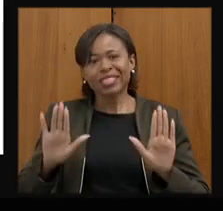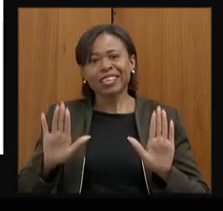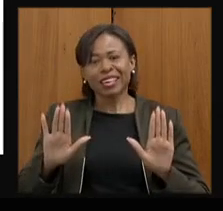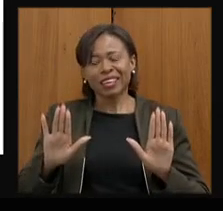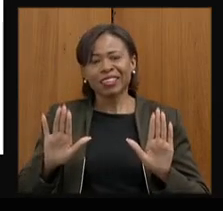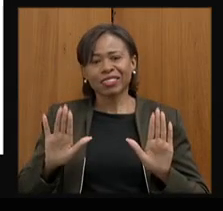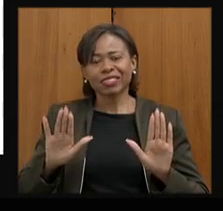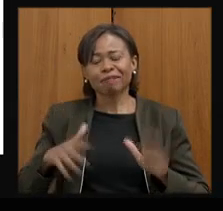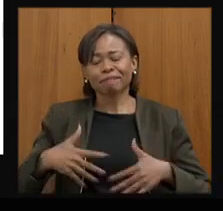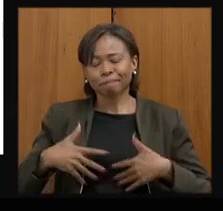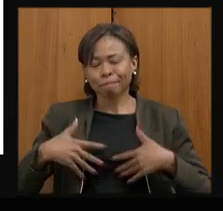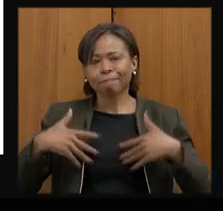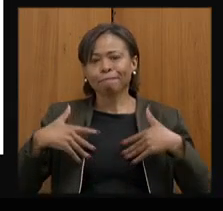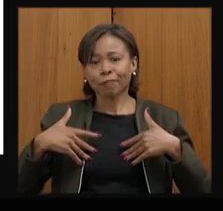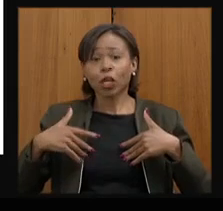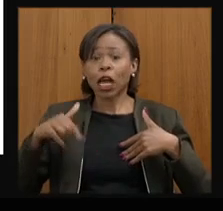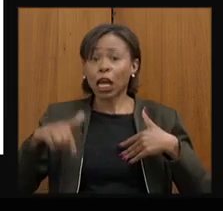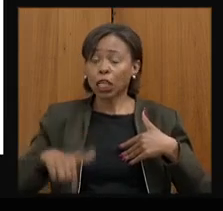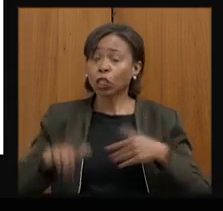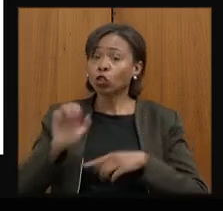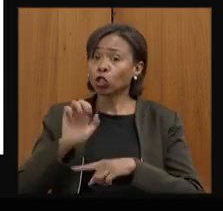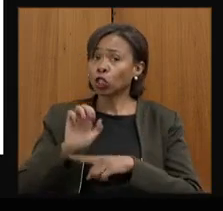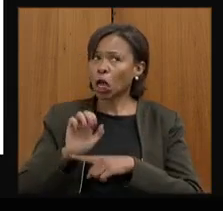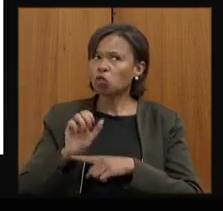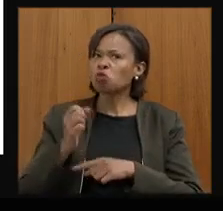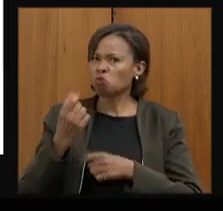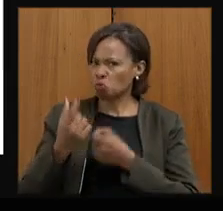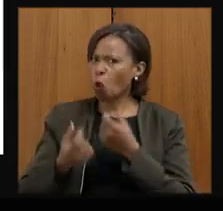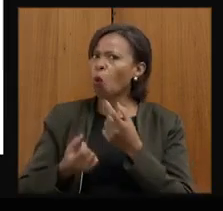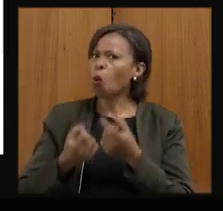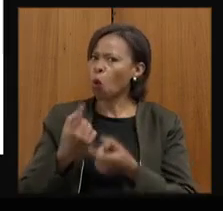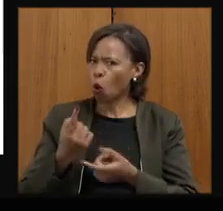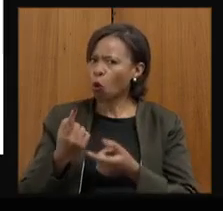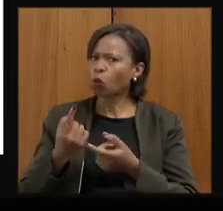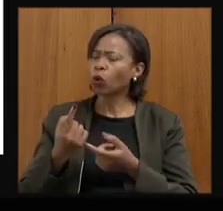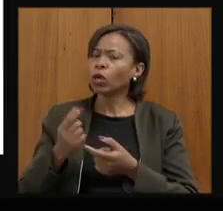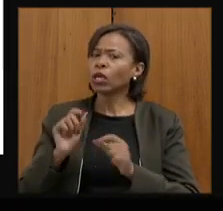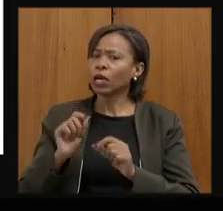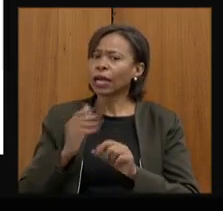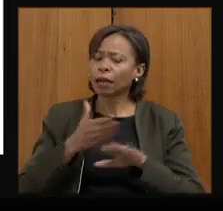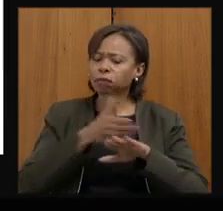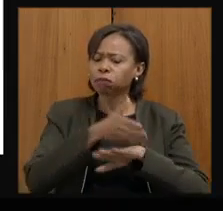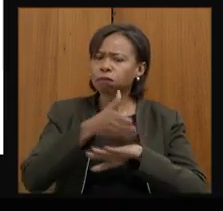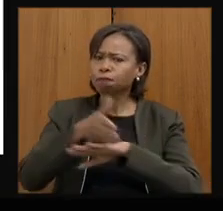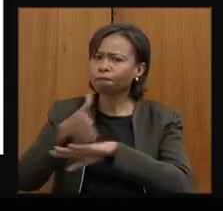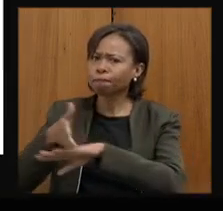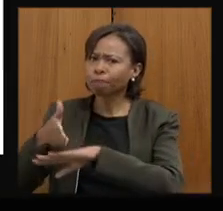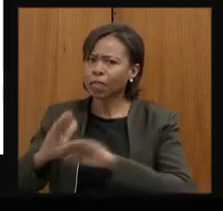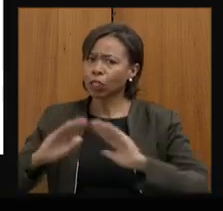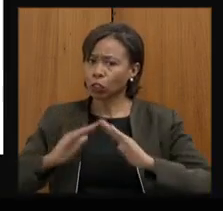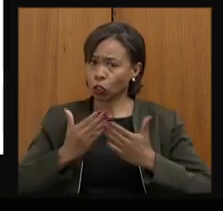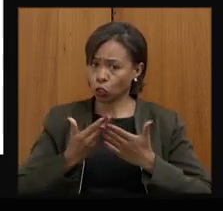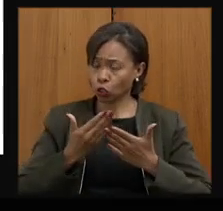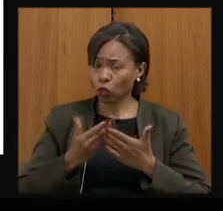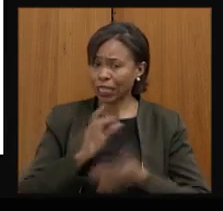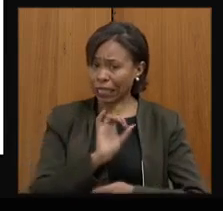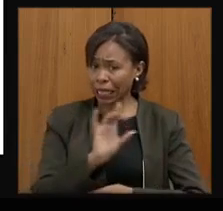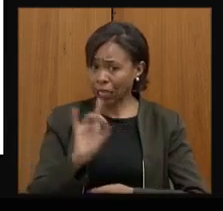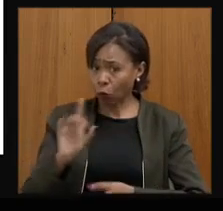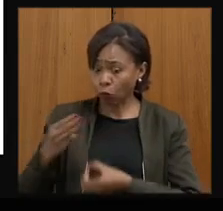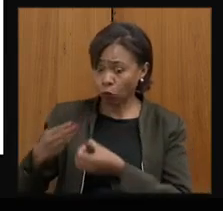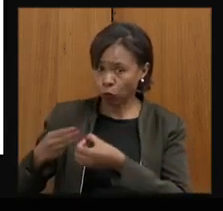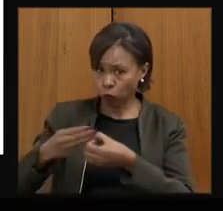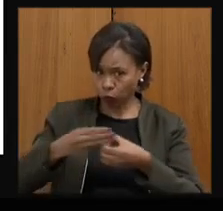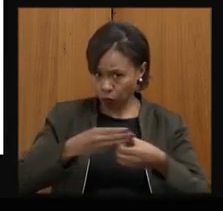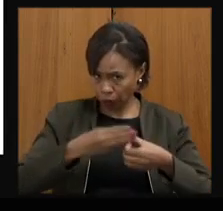da federação que fez um acompanhamento individualizado da reabertura de escolas em cada um dos nossos municípios, que não são poucos.